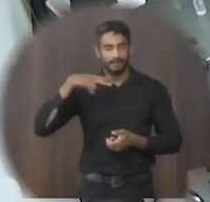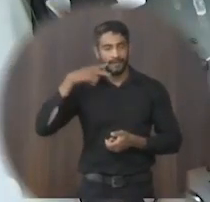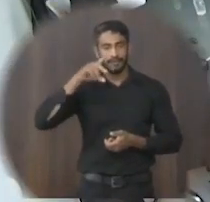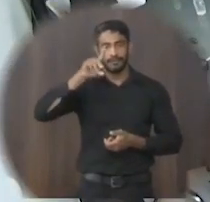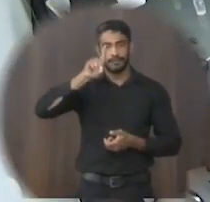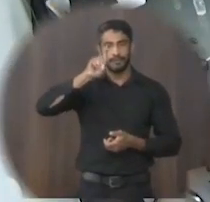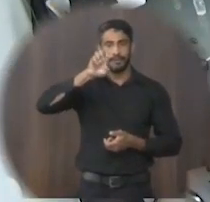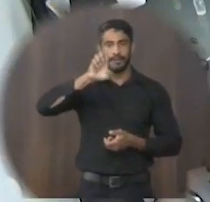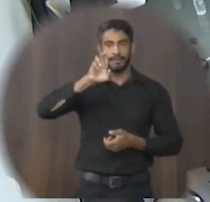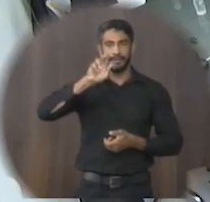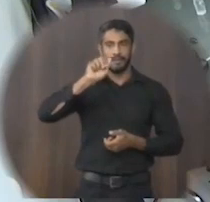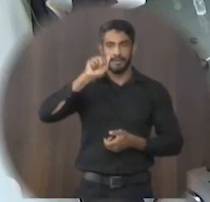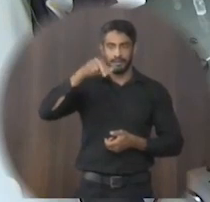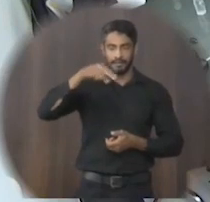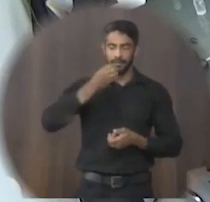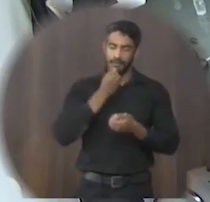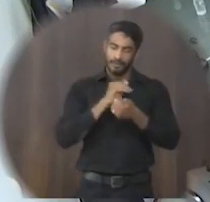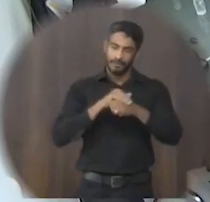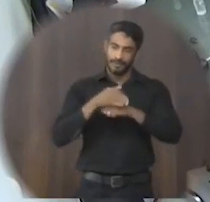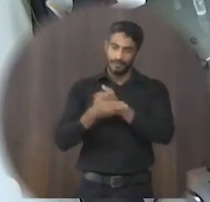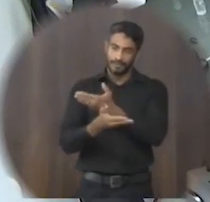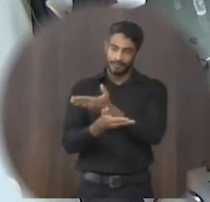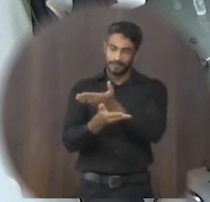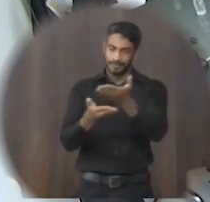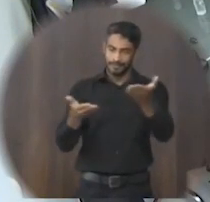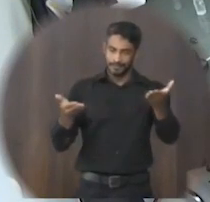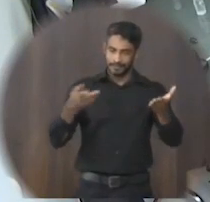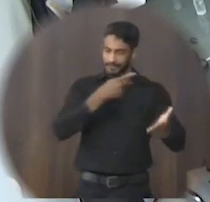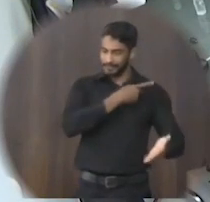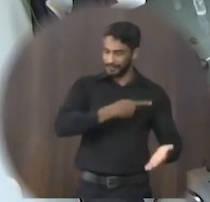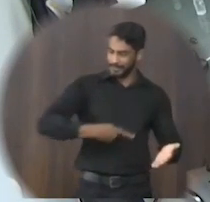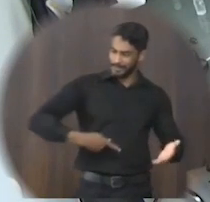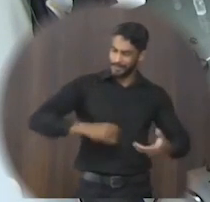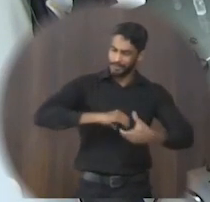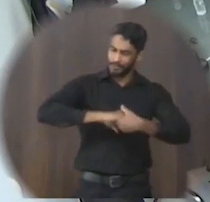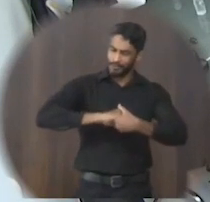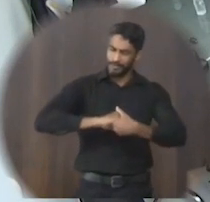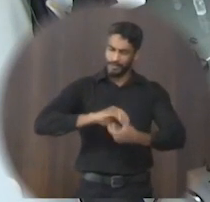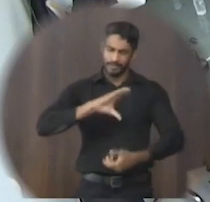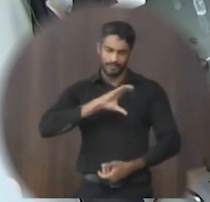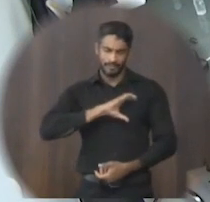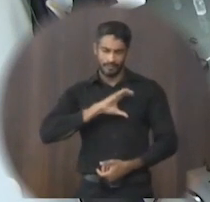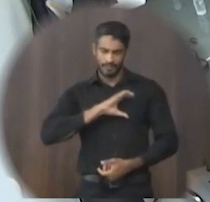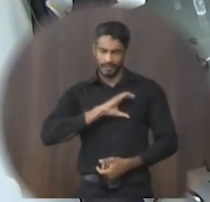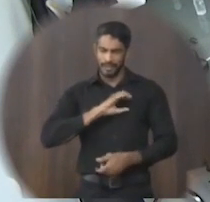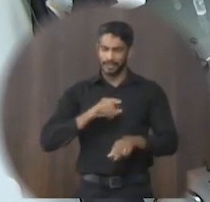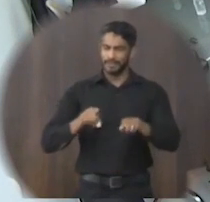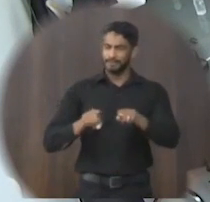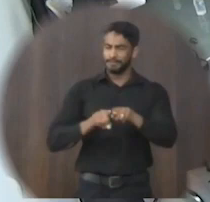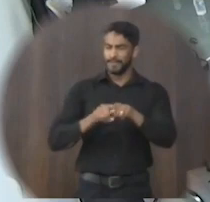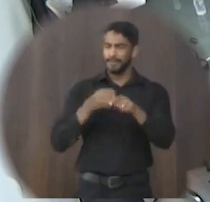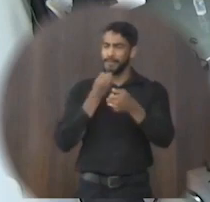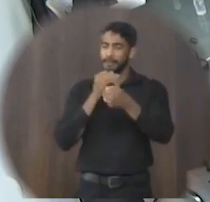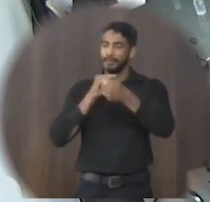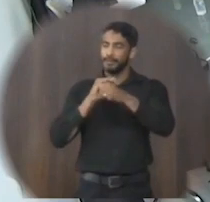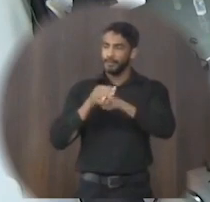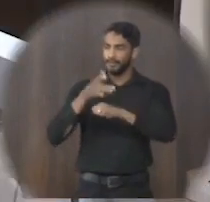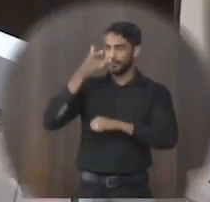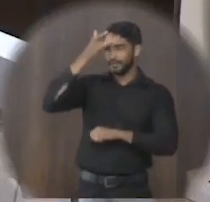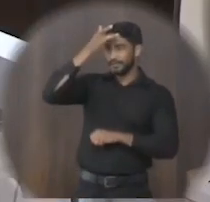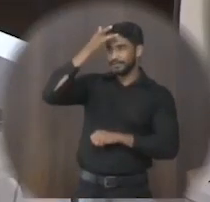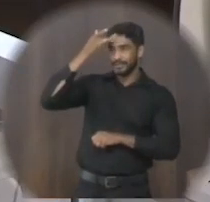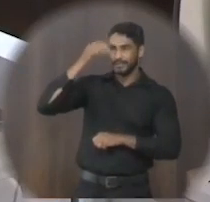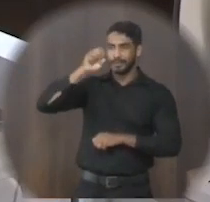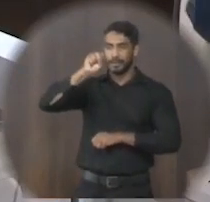Darlan, tem essa palavra. Boa noite, seu presidente, a quem eu cumprimento os demais vereadores. Boa noite à pessoa da